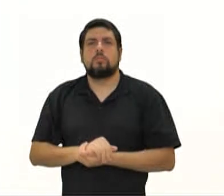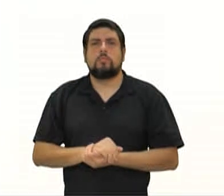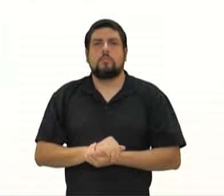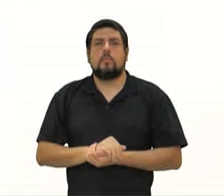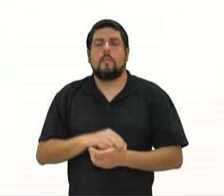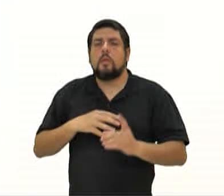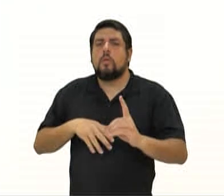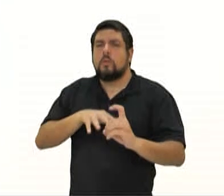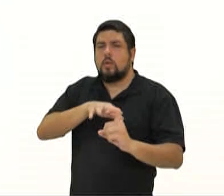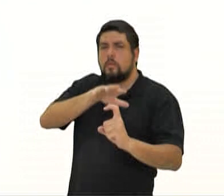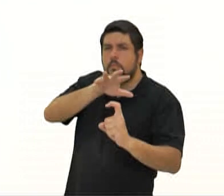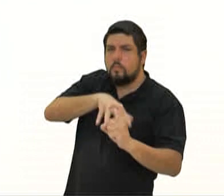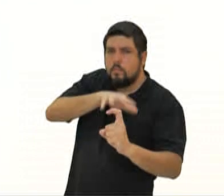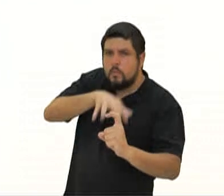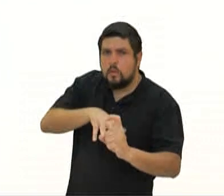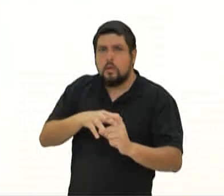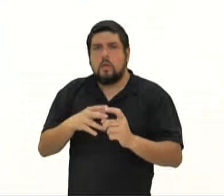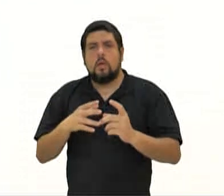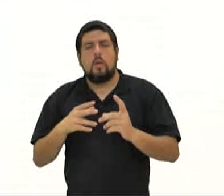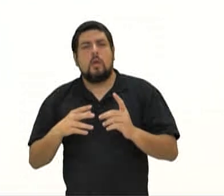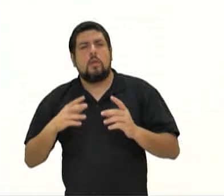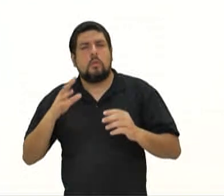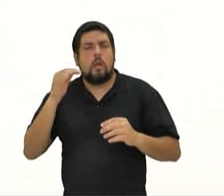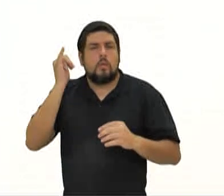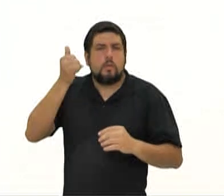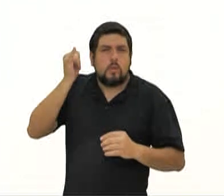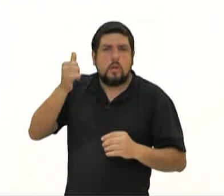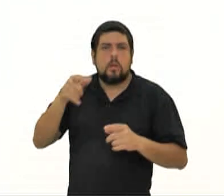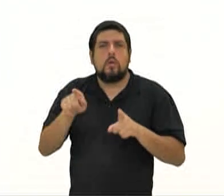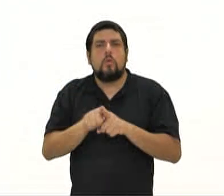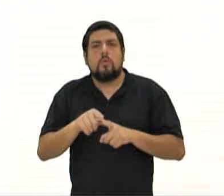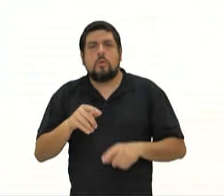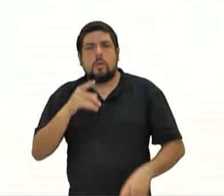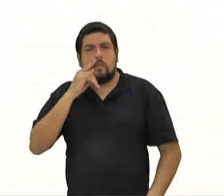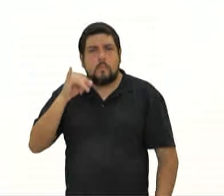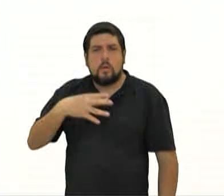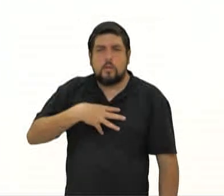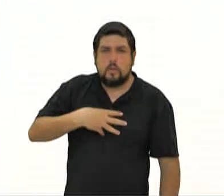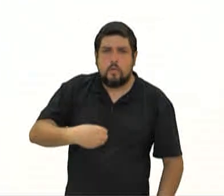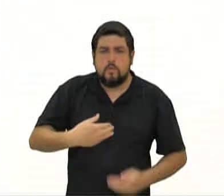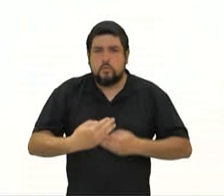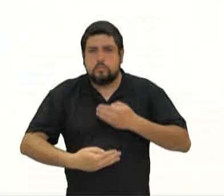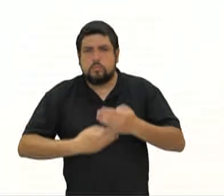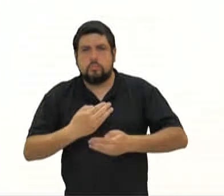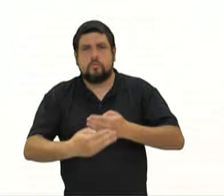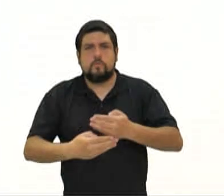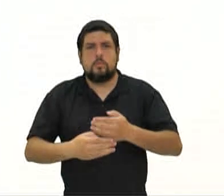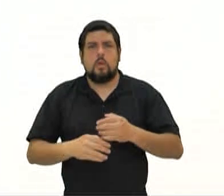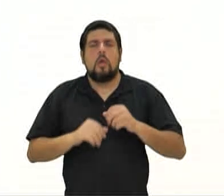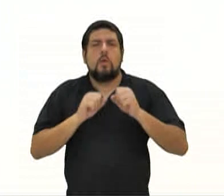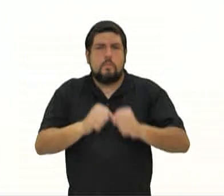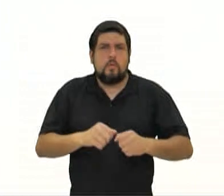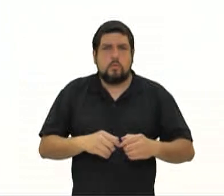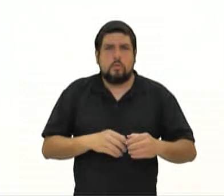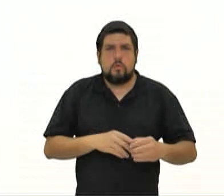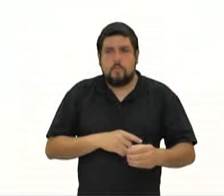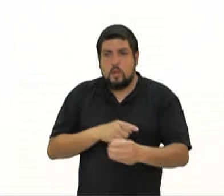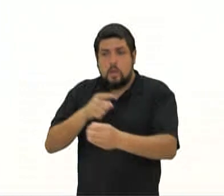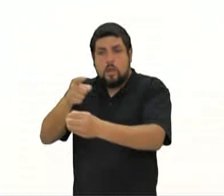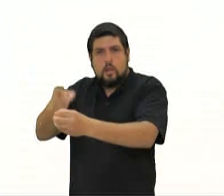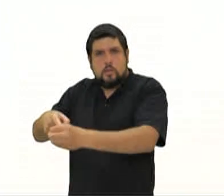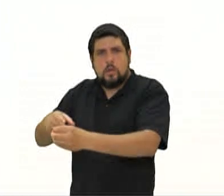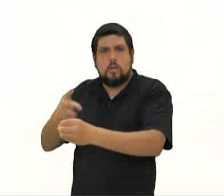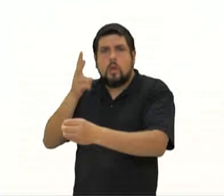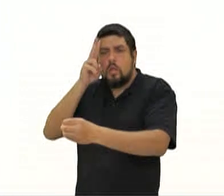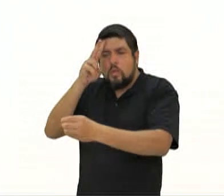de mitos e lendas sobre deuses, semideuses, heróis, histórias passadas de pai para filho na tradição oral, por isso que você pode para uma cidade ter uma versão de uma história